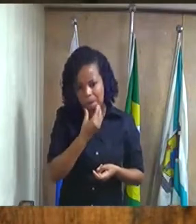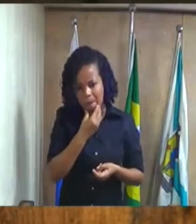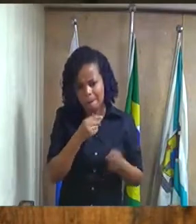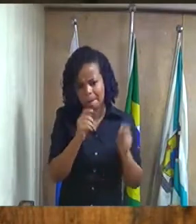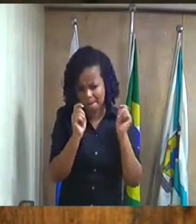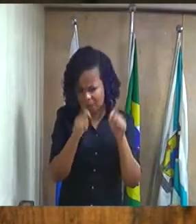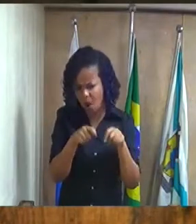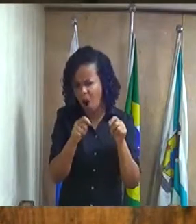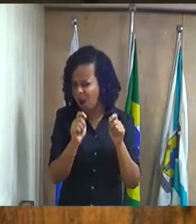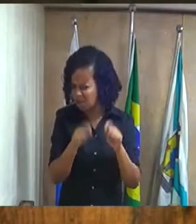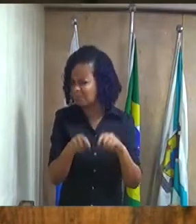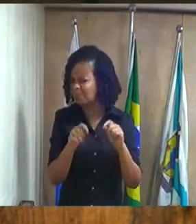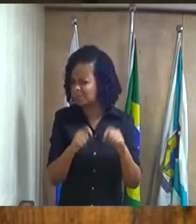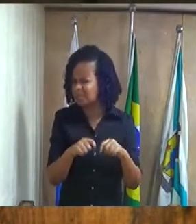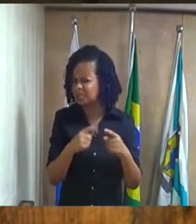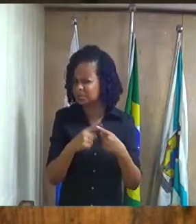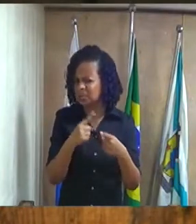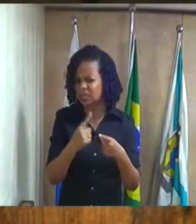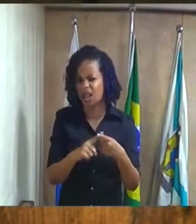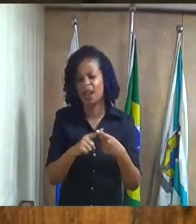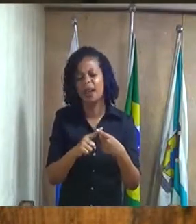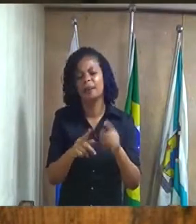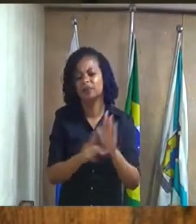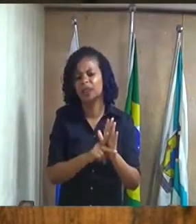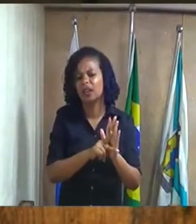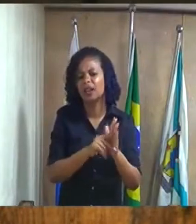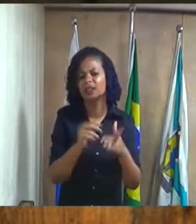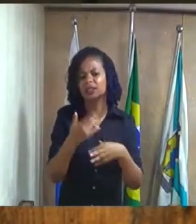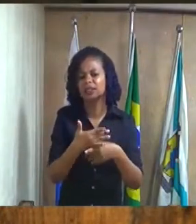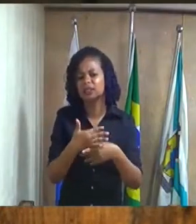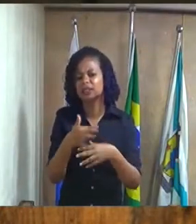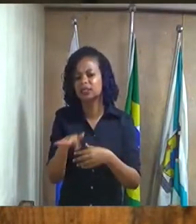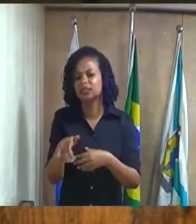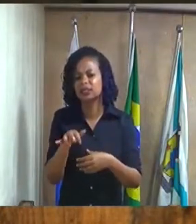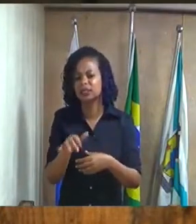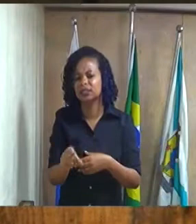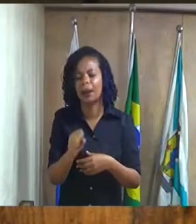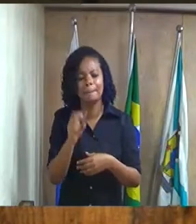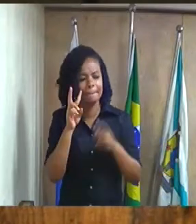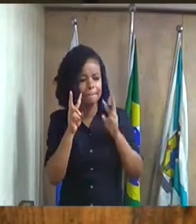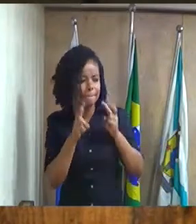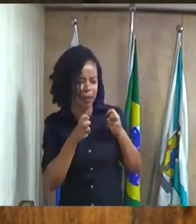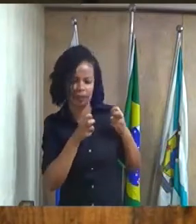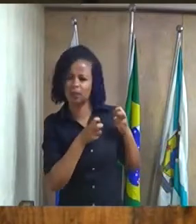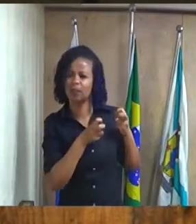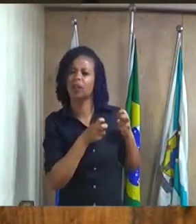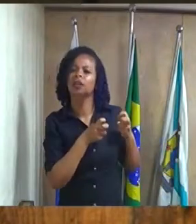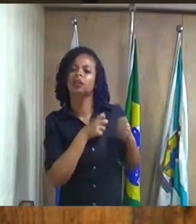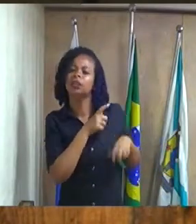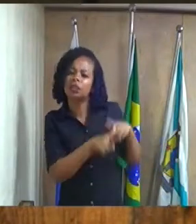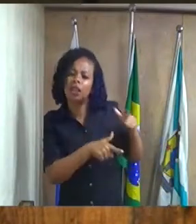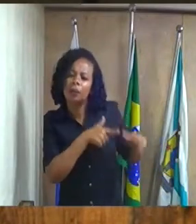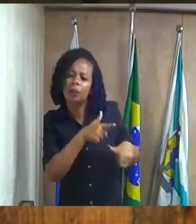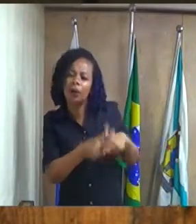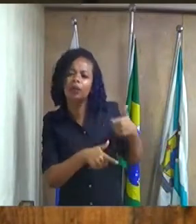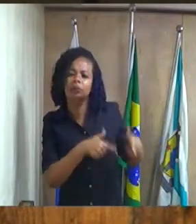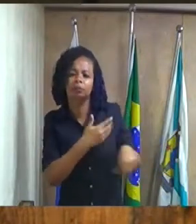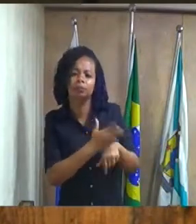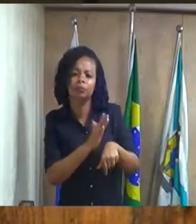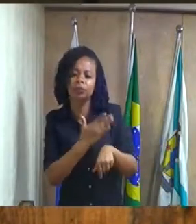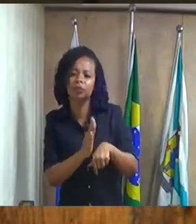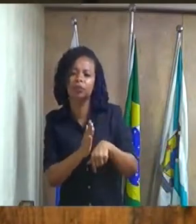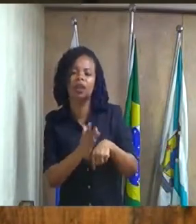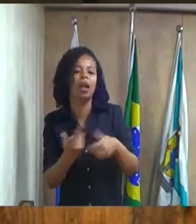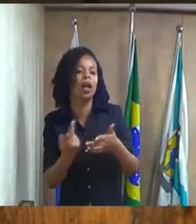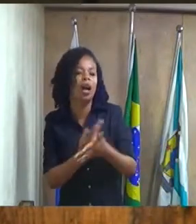sim porque é o prefeito da cidade Duque de Caxias e está vendo que o trabalho está sendo feito de maneira incorreta porque